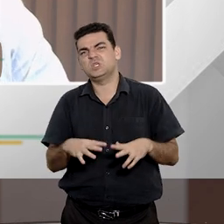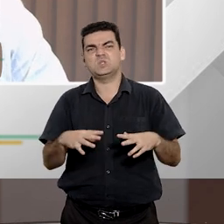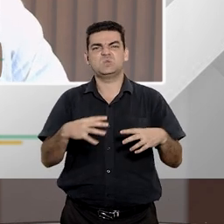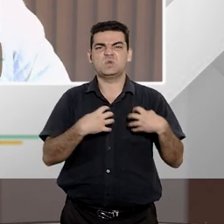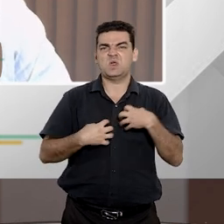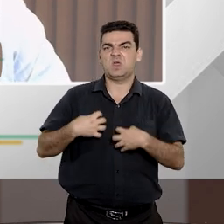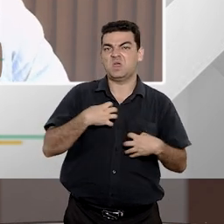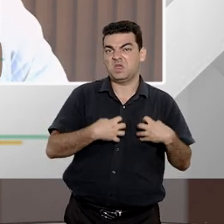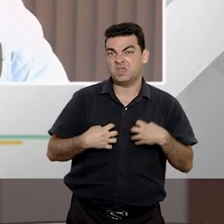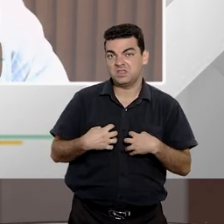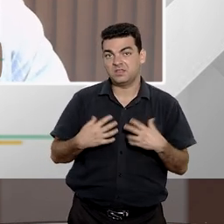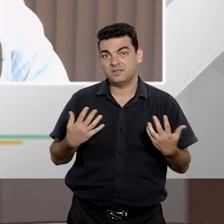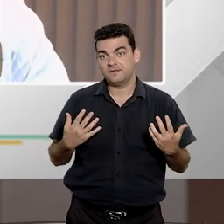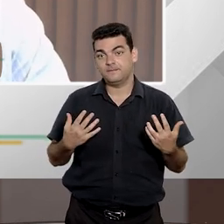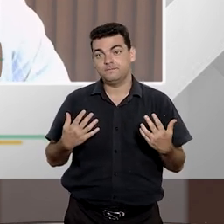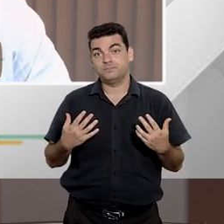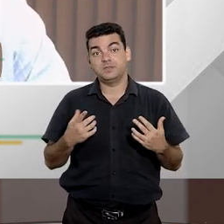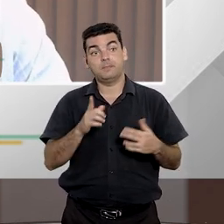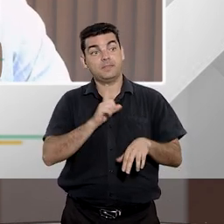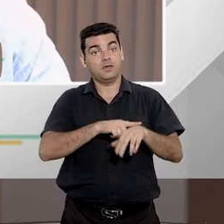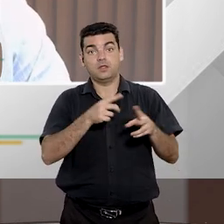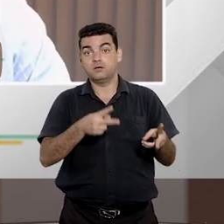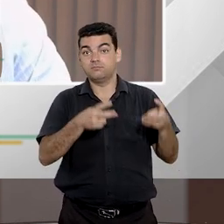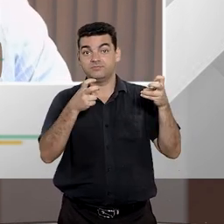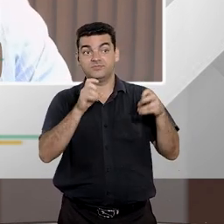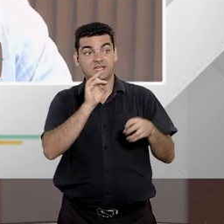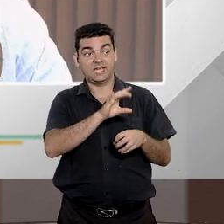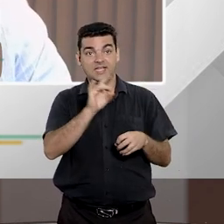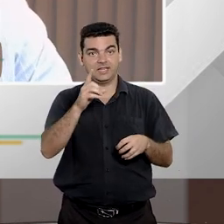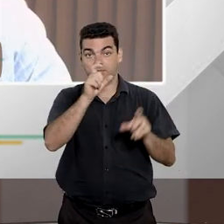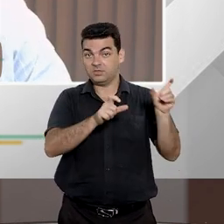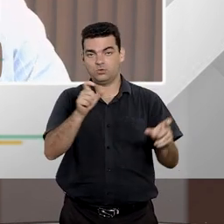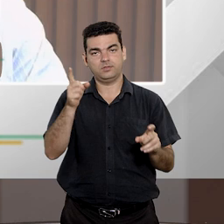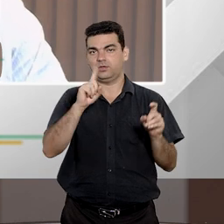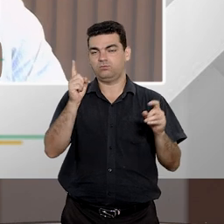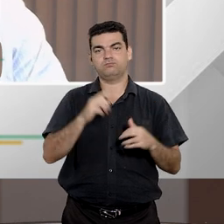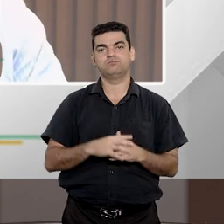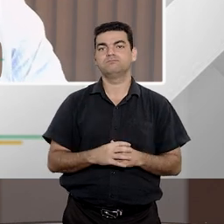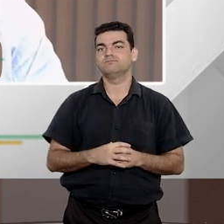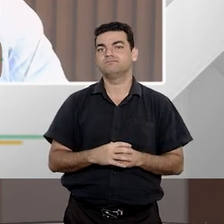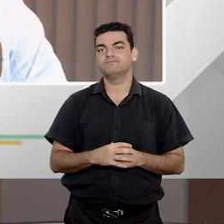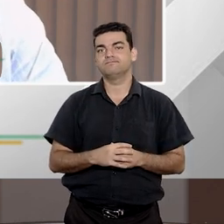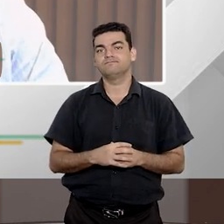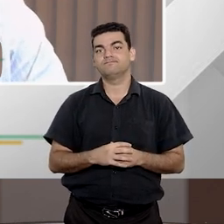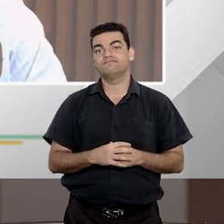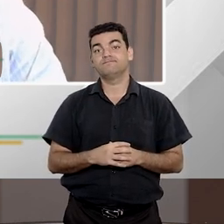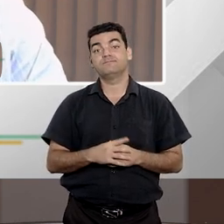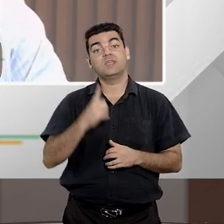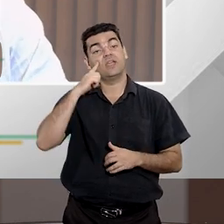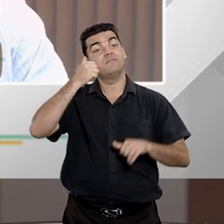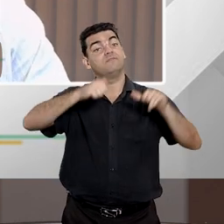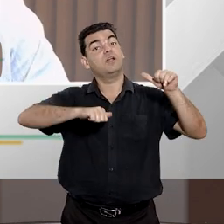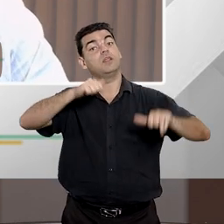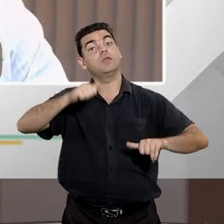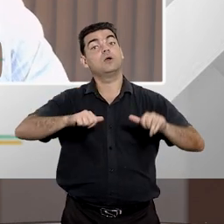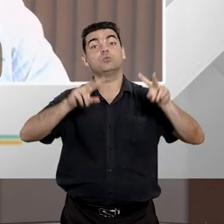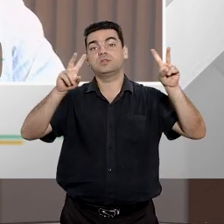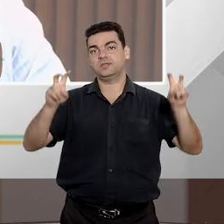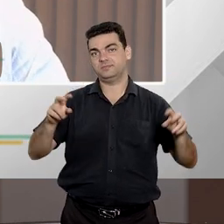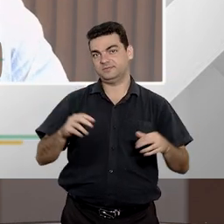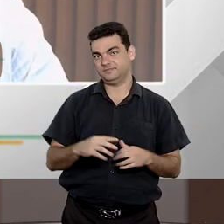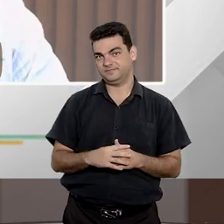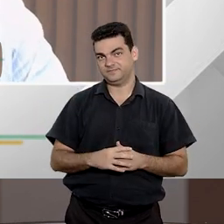que ela não vai ser identificável facilmente a partir de cada uma dessas pessoas. Quero dizer,